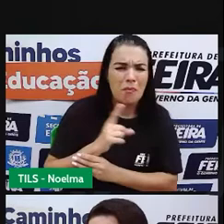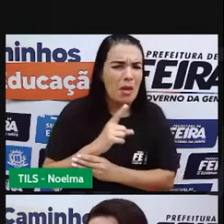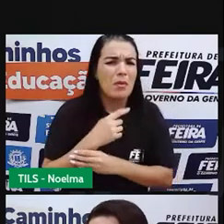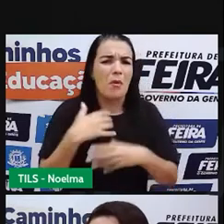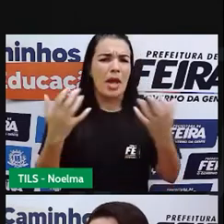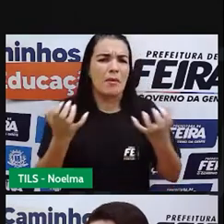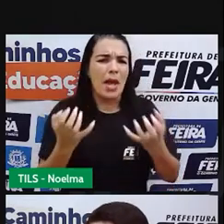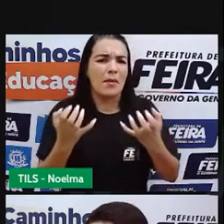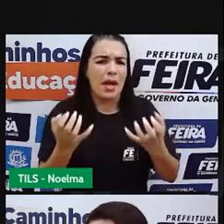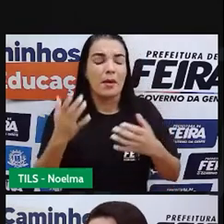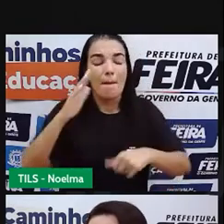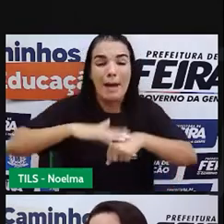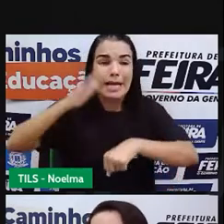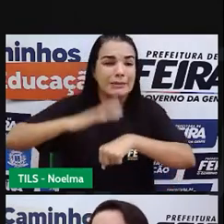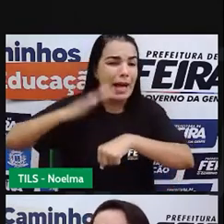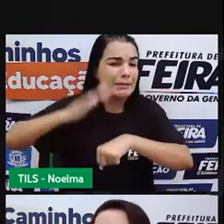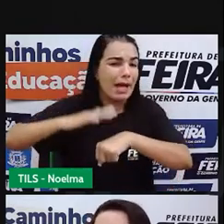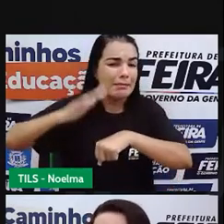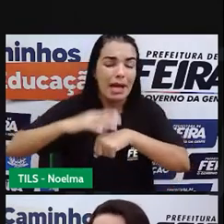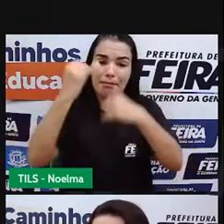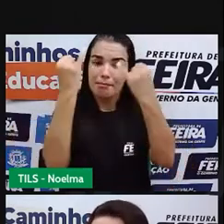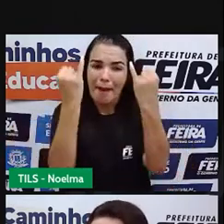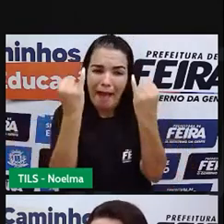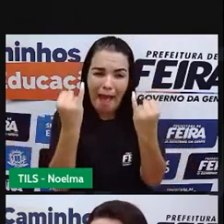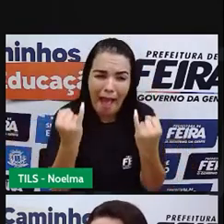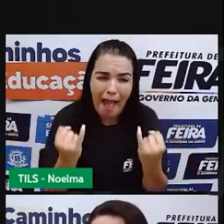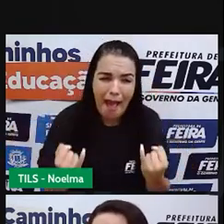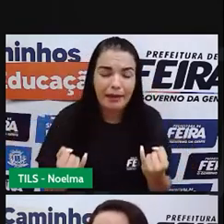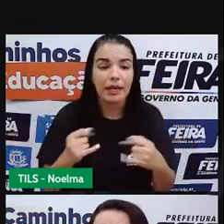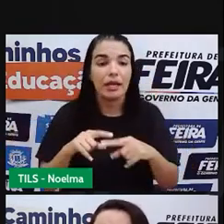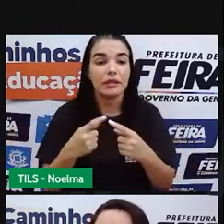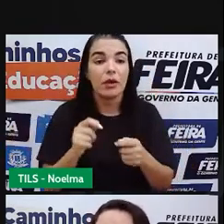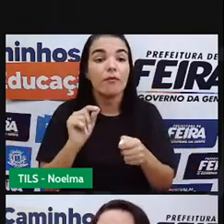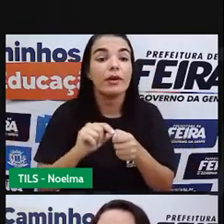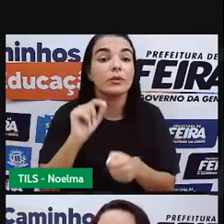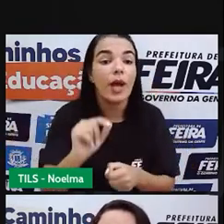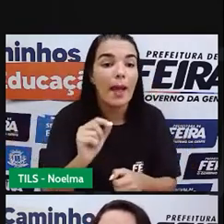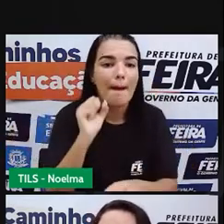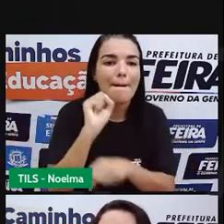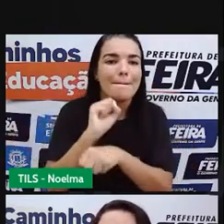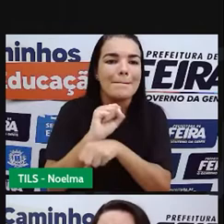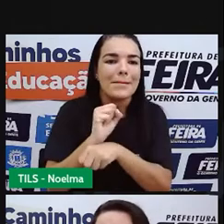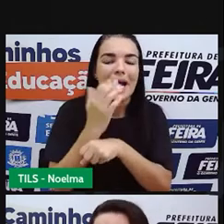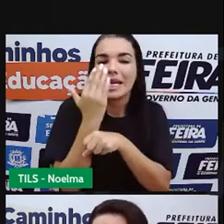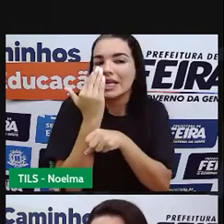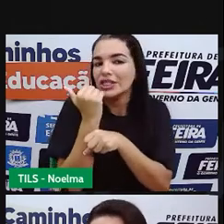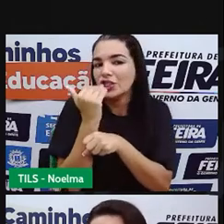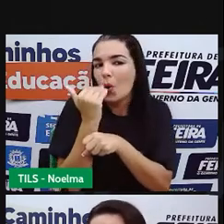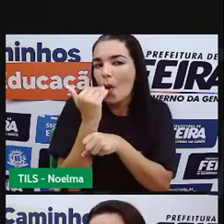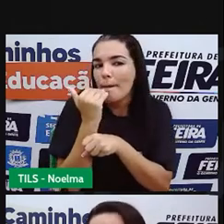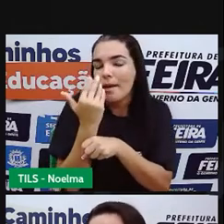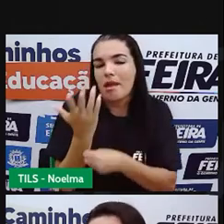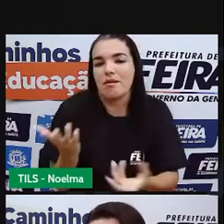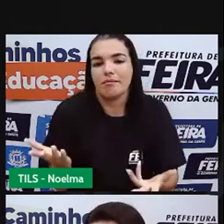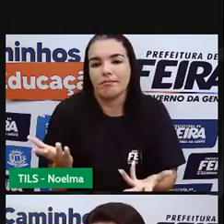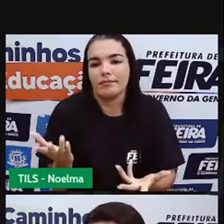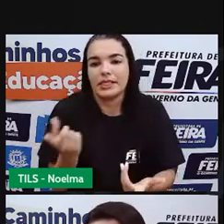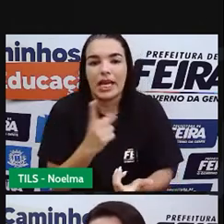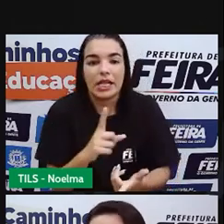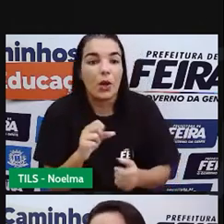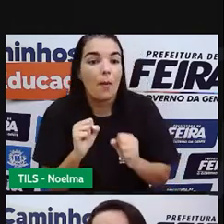obesa, mesmo sendo magra, ela vai restringir a alimentação e aí ela vai aparentar, vai